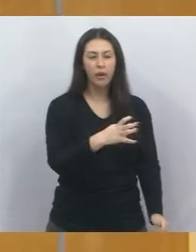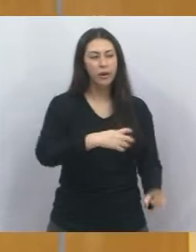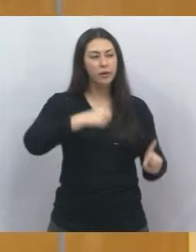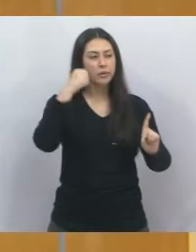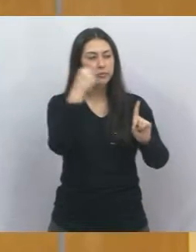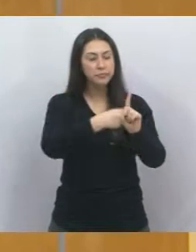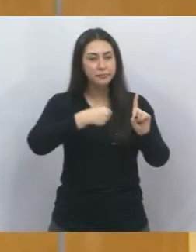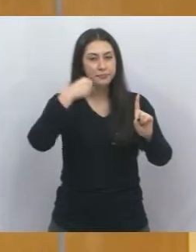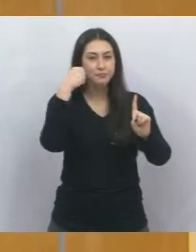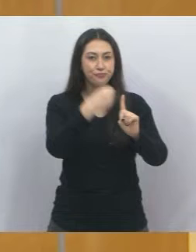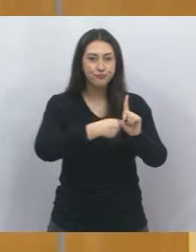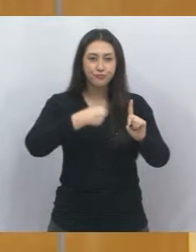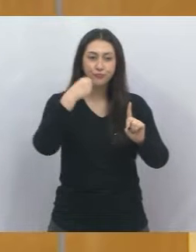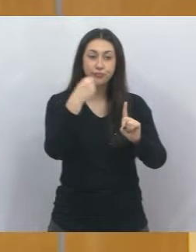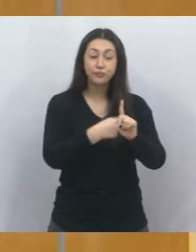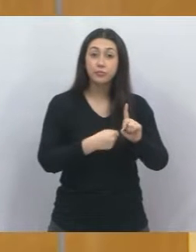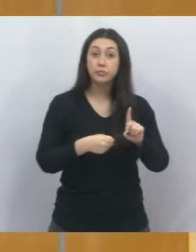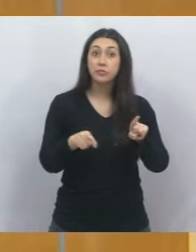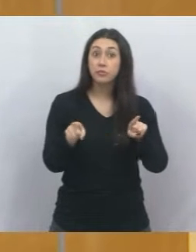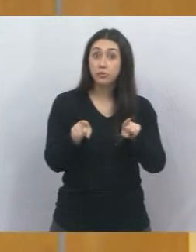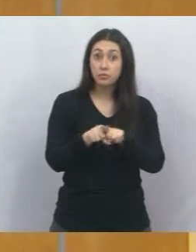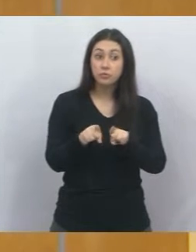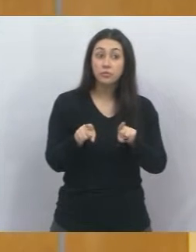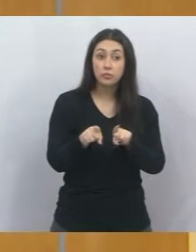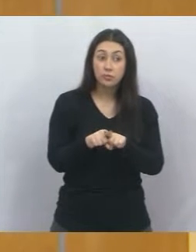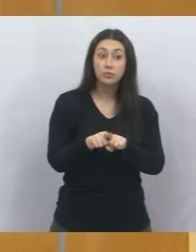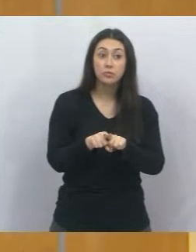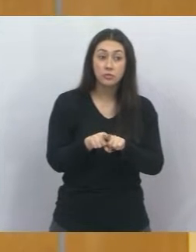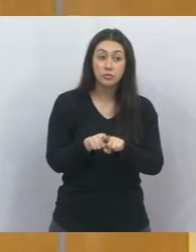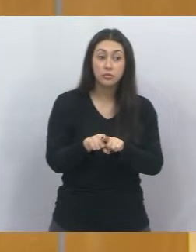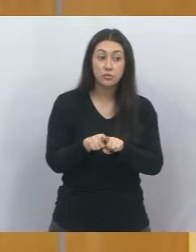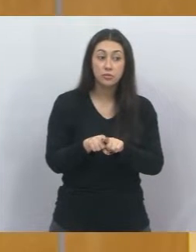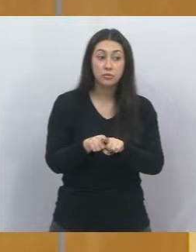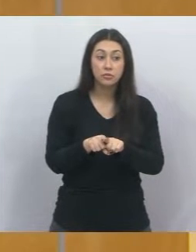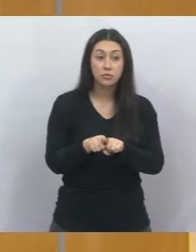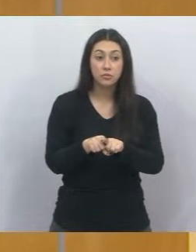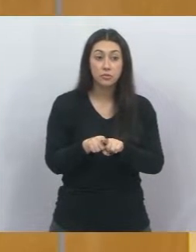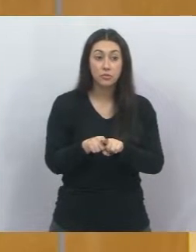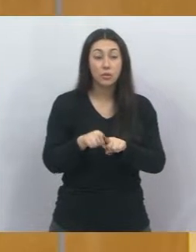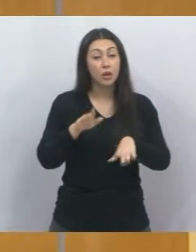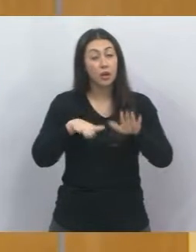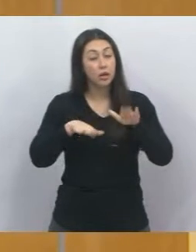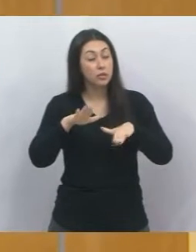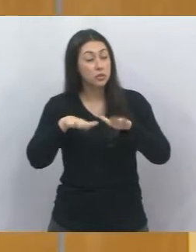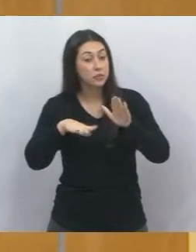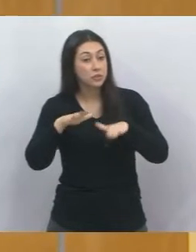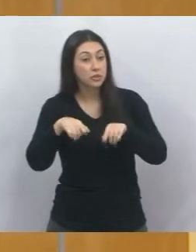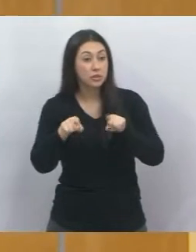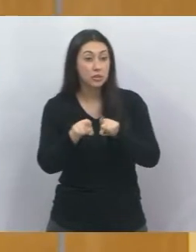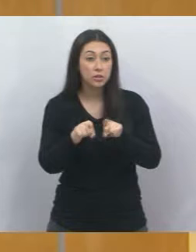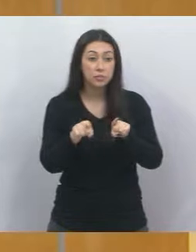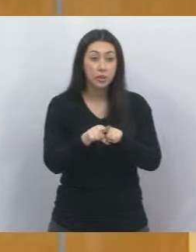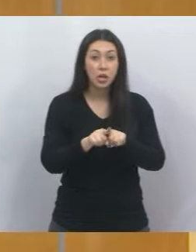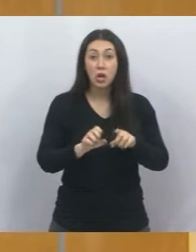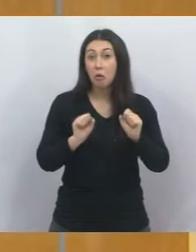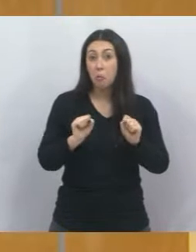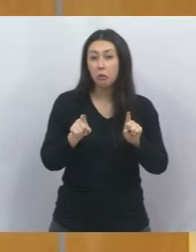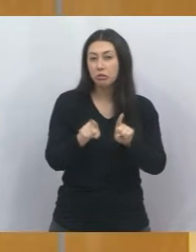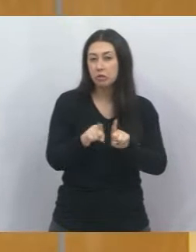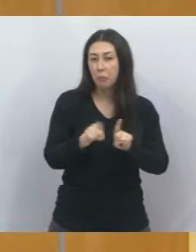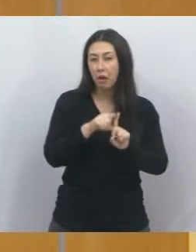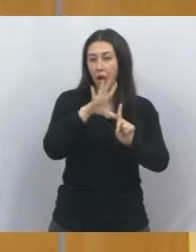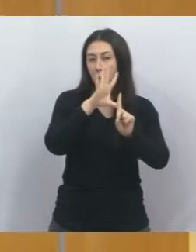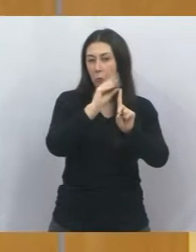malhados ou até, não confirmando, mas muitos casos deles podem ser até abusados